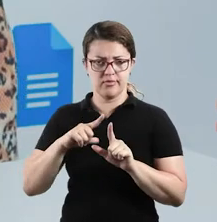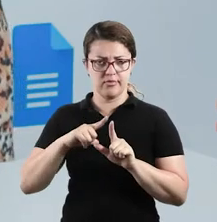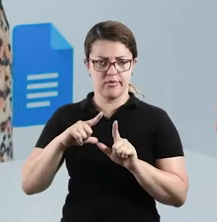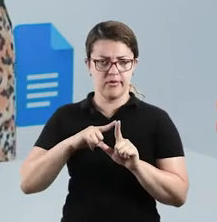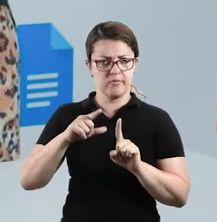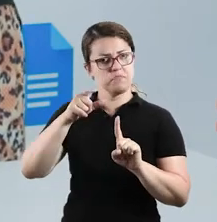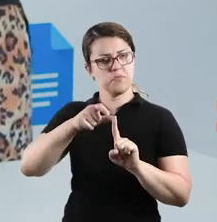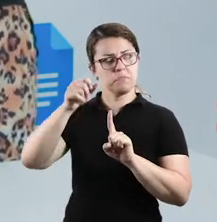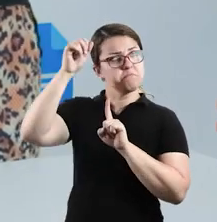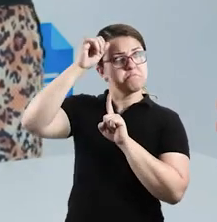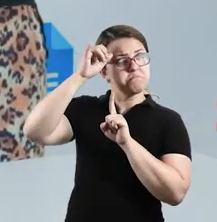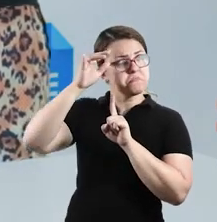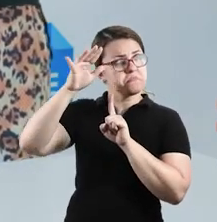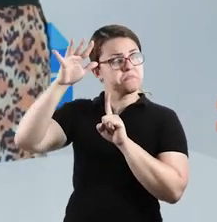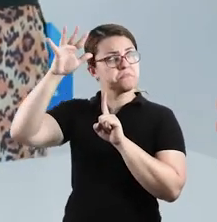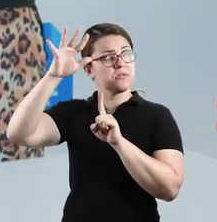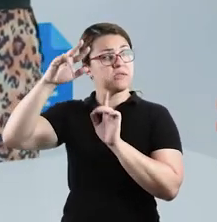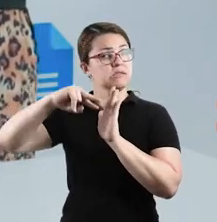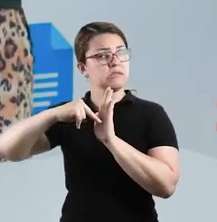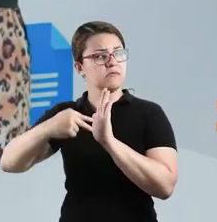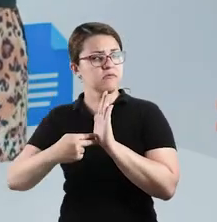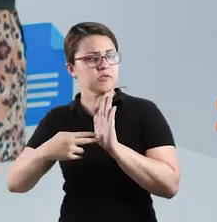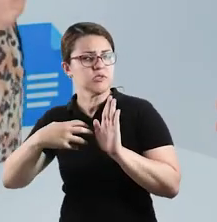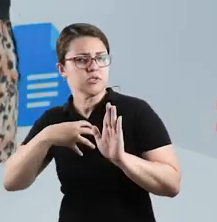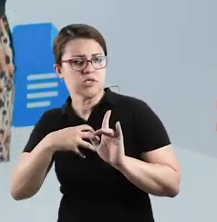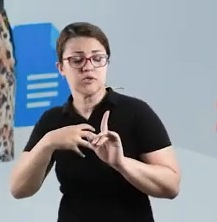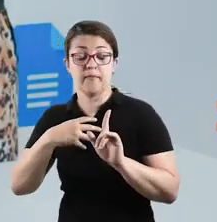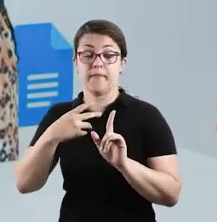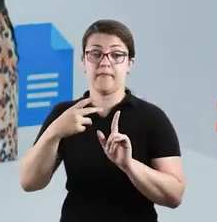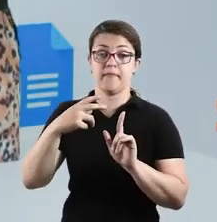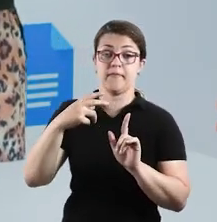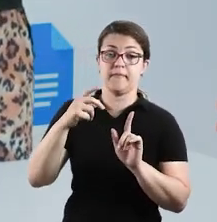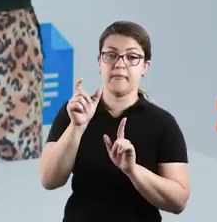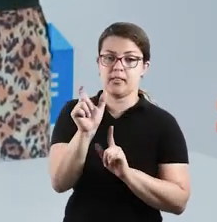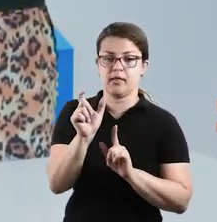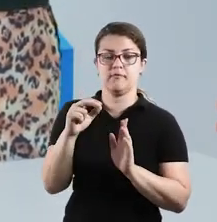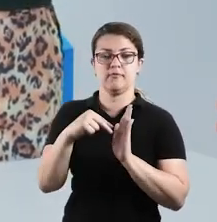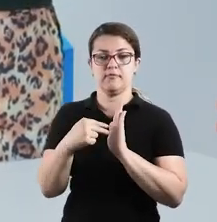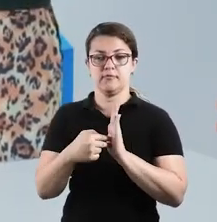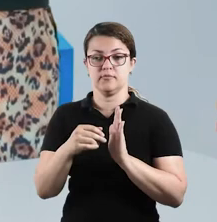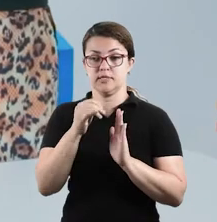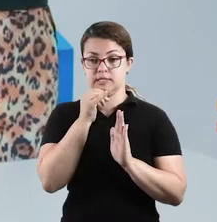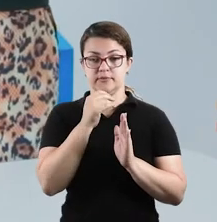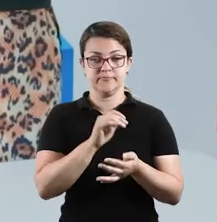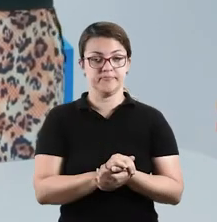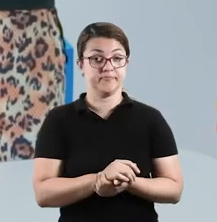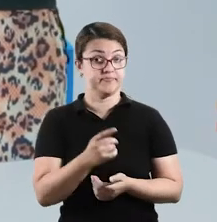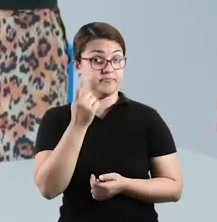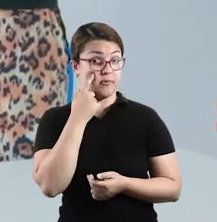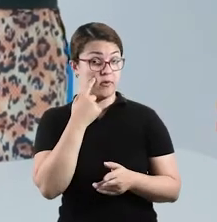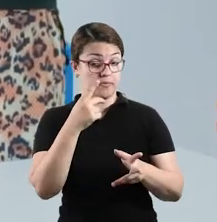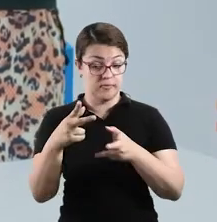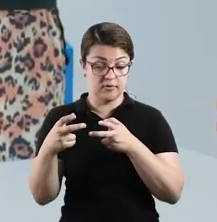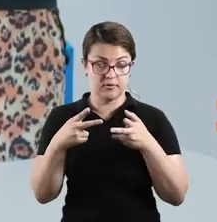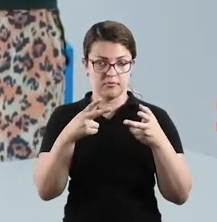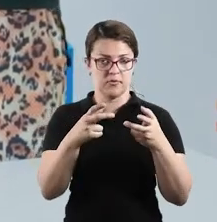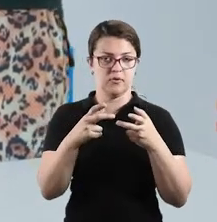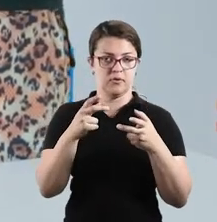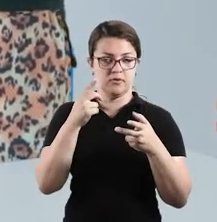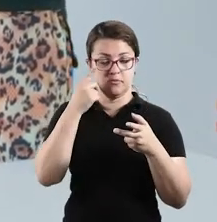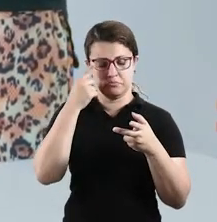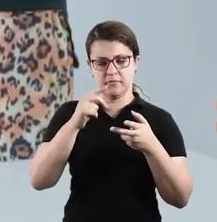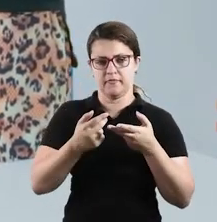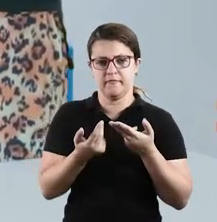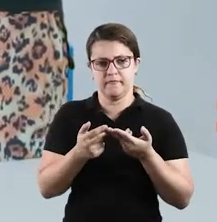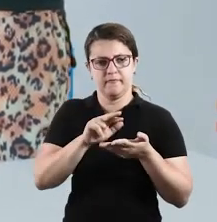balões que significam algumas coisas, algumas sensações, algumas palavras. Por exemplo, você observou que nas histórias em quadrinhos